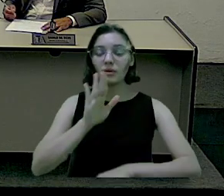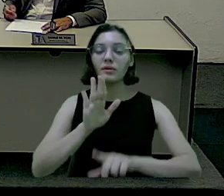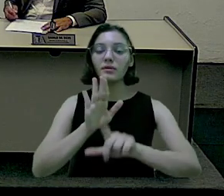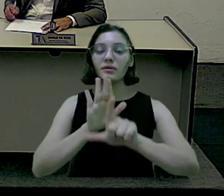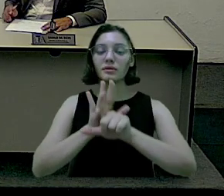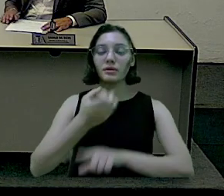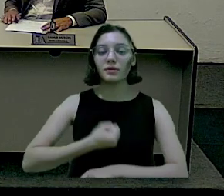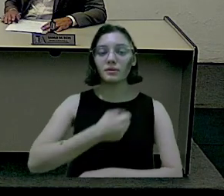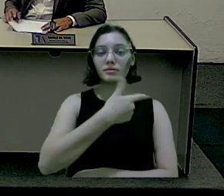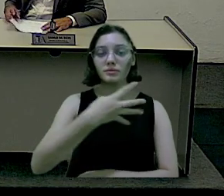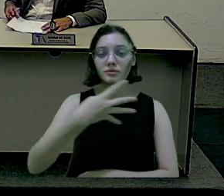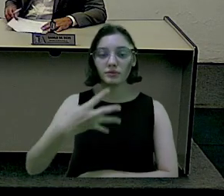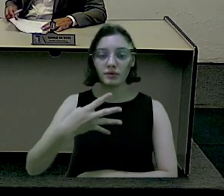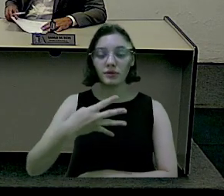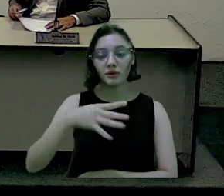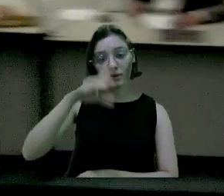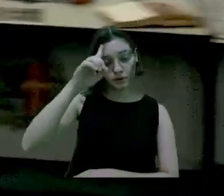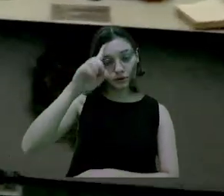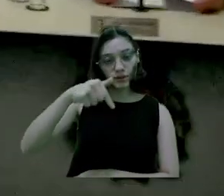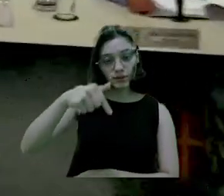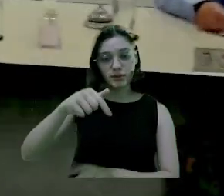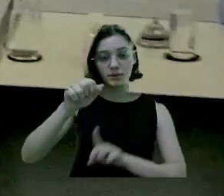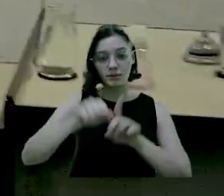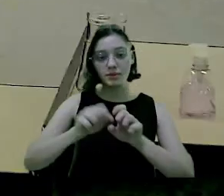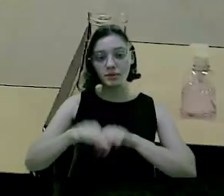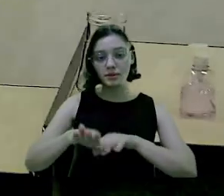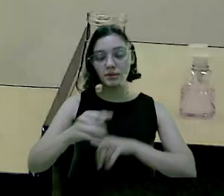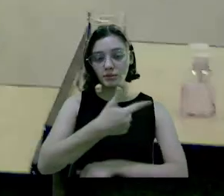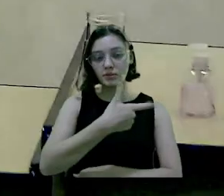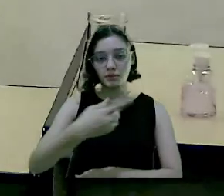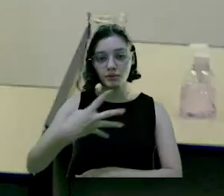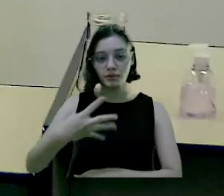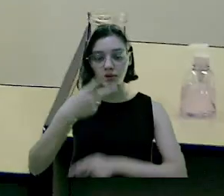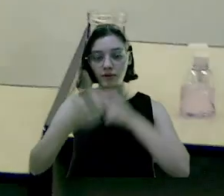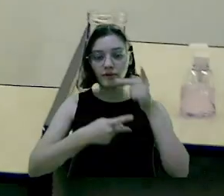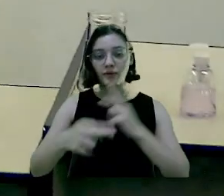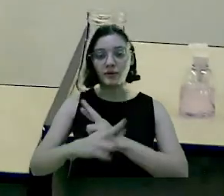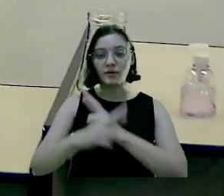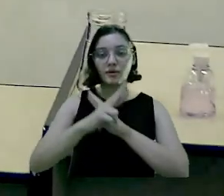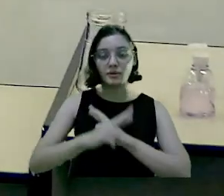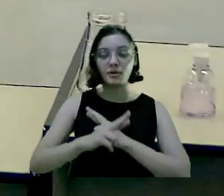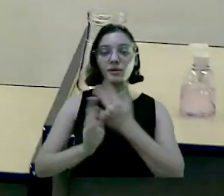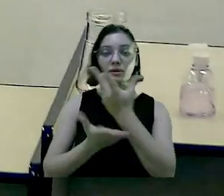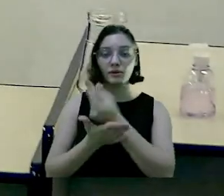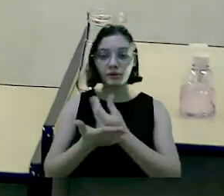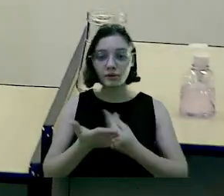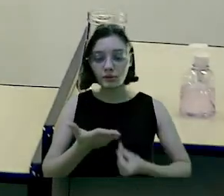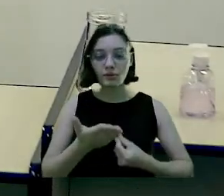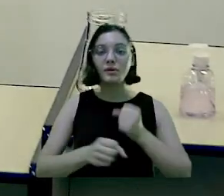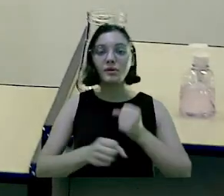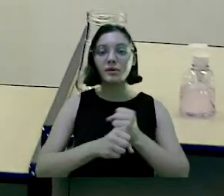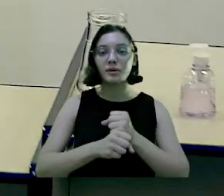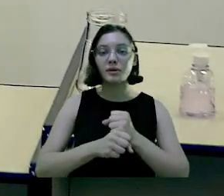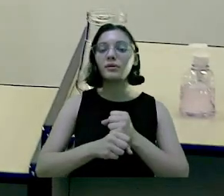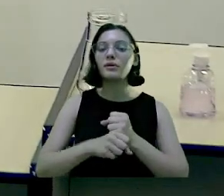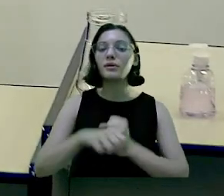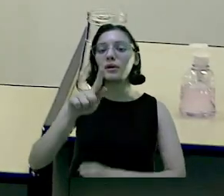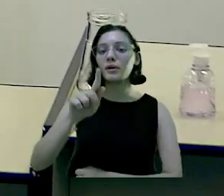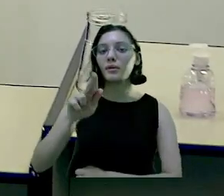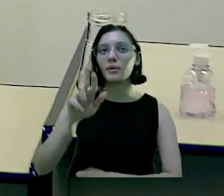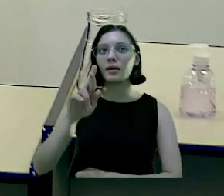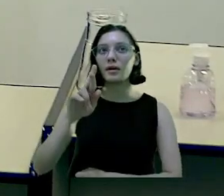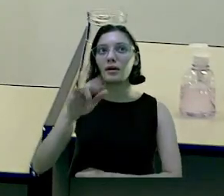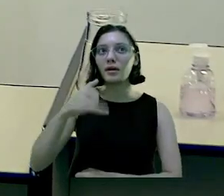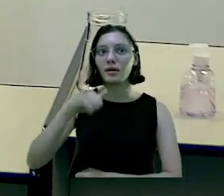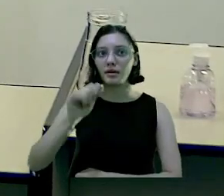Projeto de lei nº 95, de 27 de setembro de 2024. Estima a receita e fixa a despesa do município de Guarií